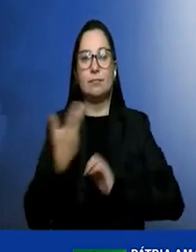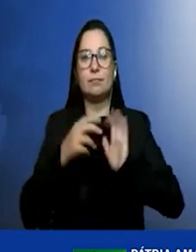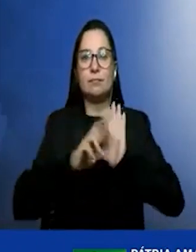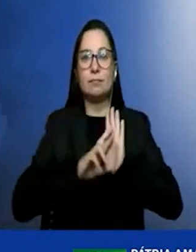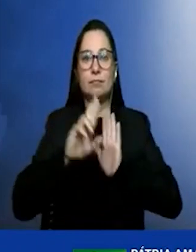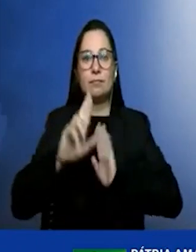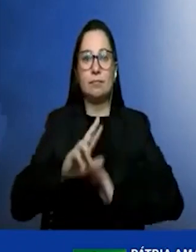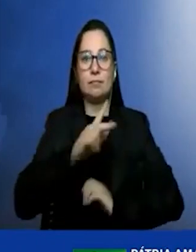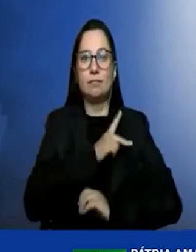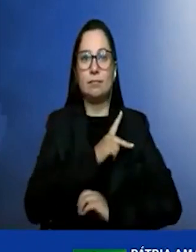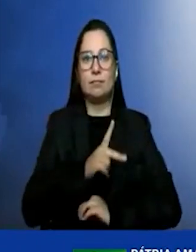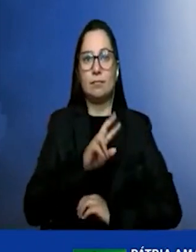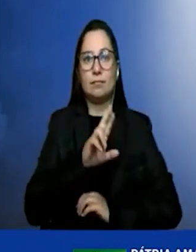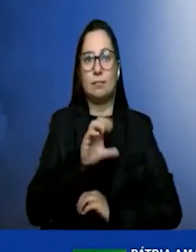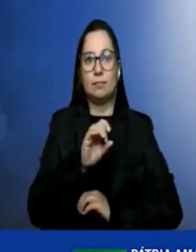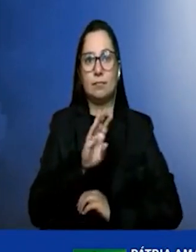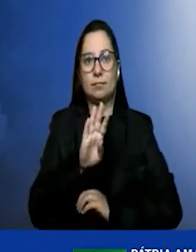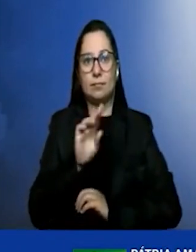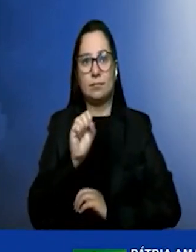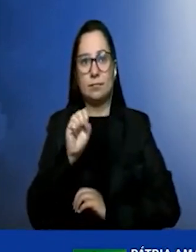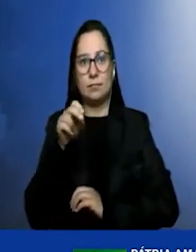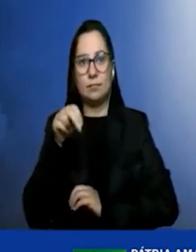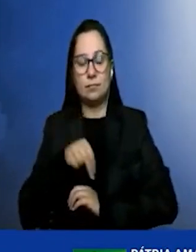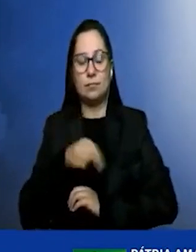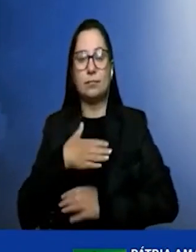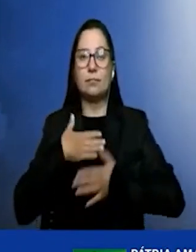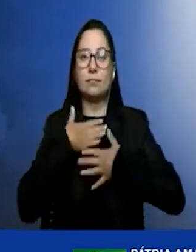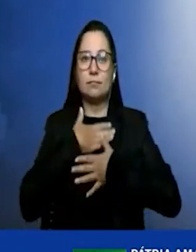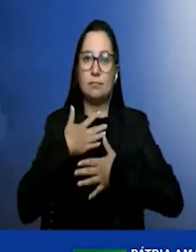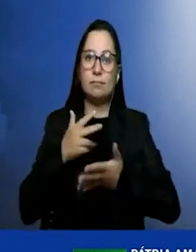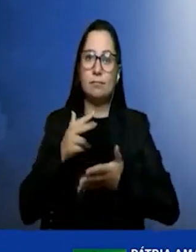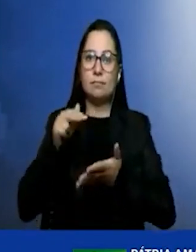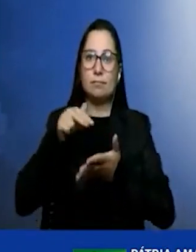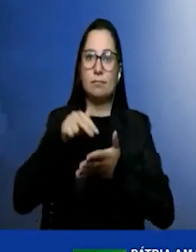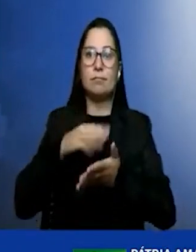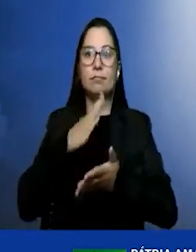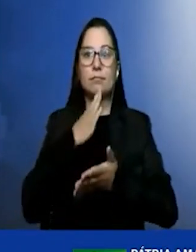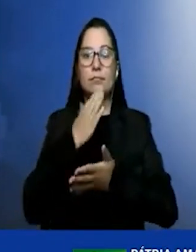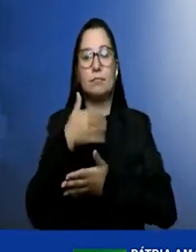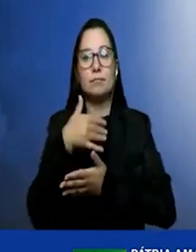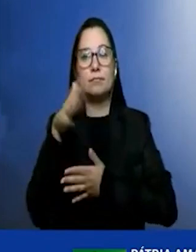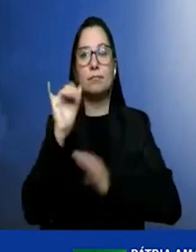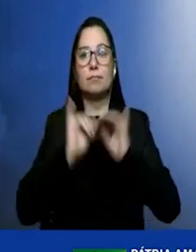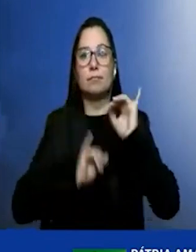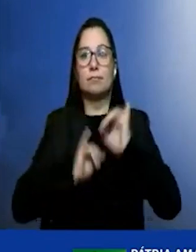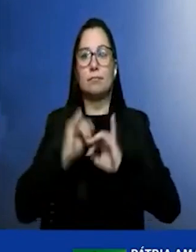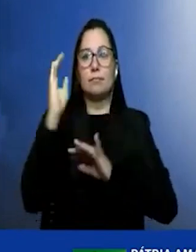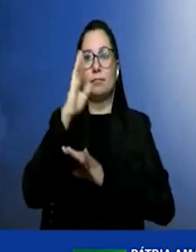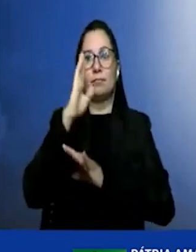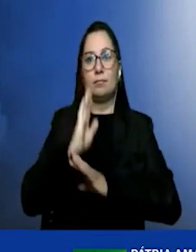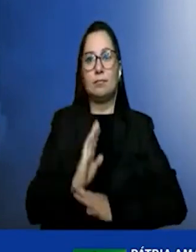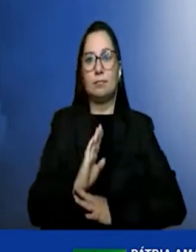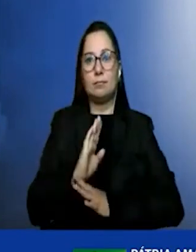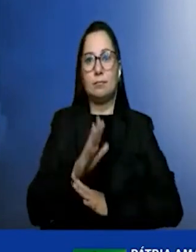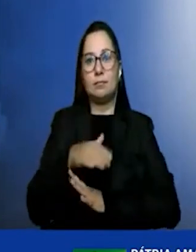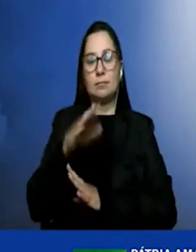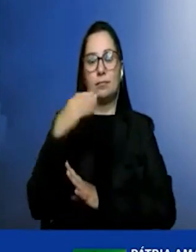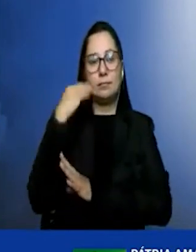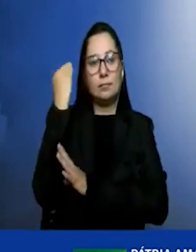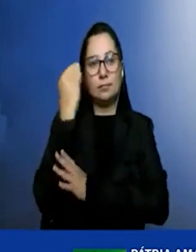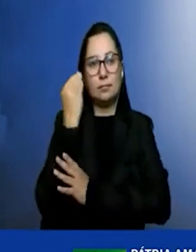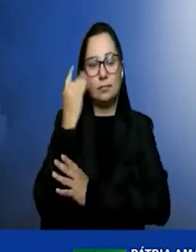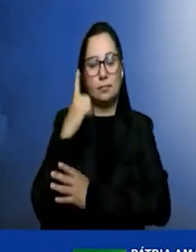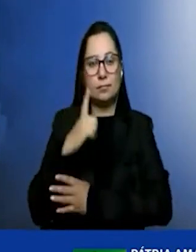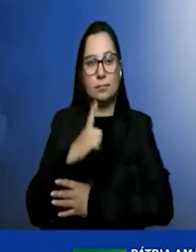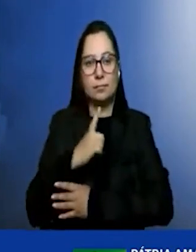Prazer de estarmos aqui podendo conhecer um pouquinho mais da nossa indústria brasileira, um pouquinho mais das experiências que teremos aqui com